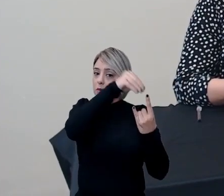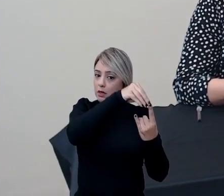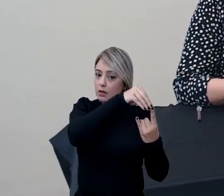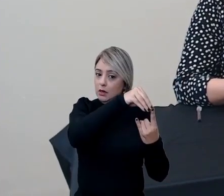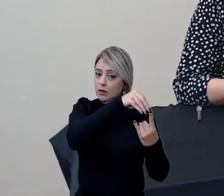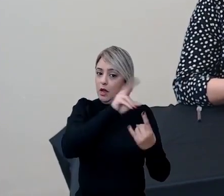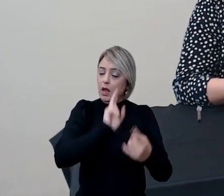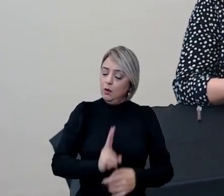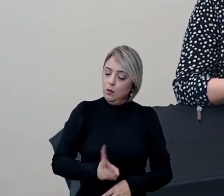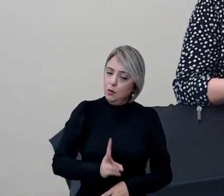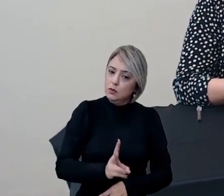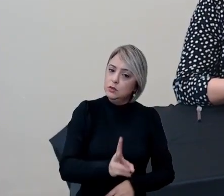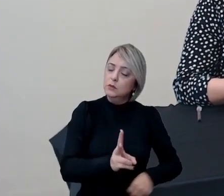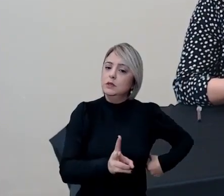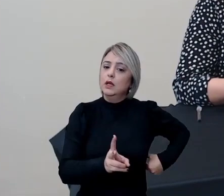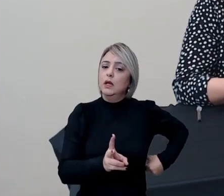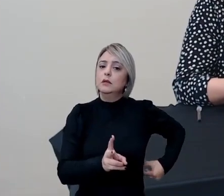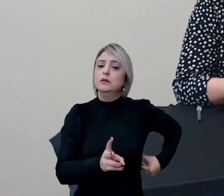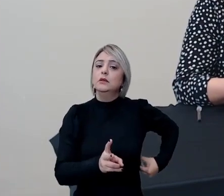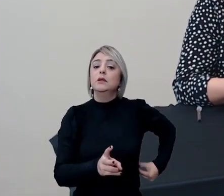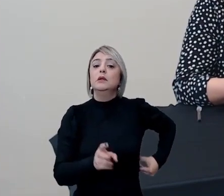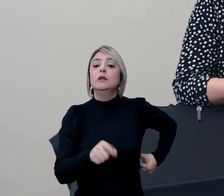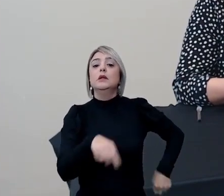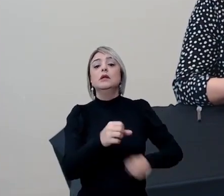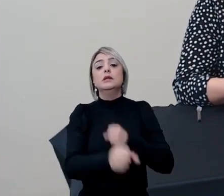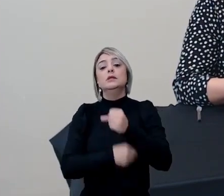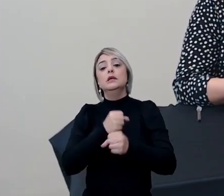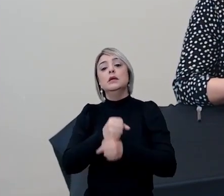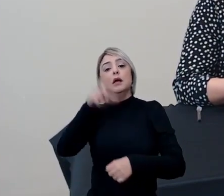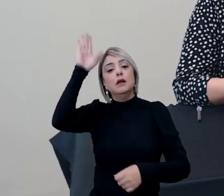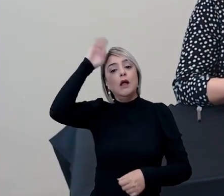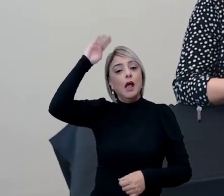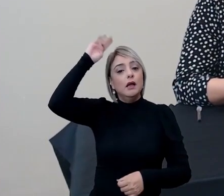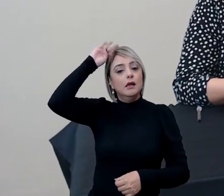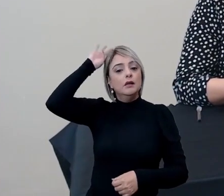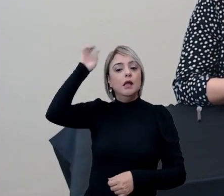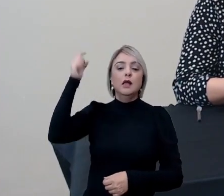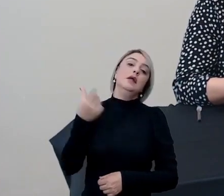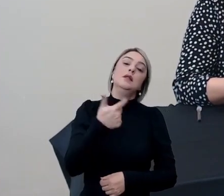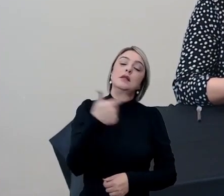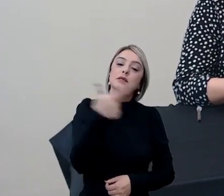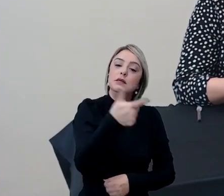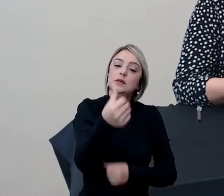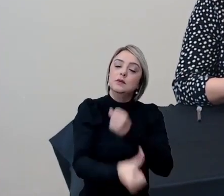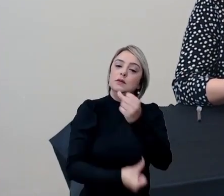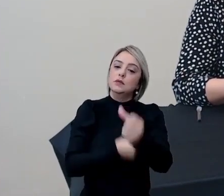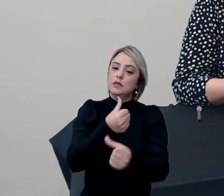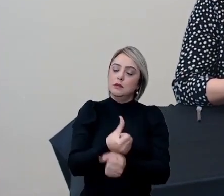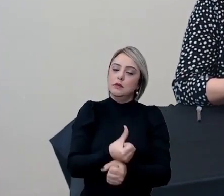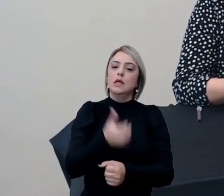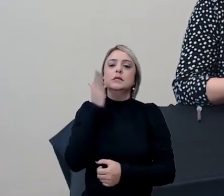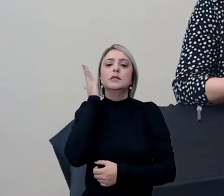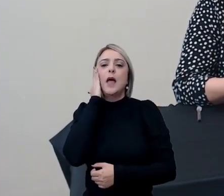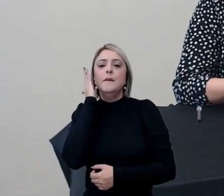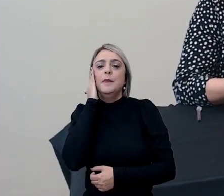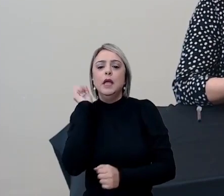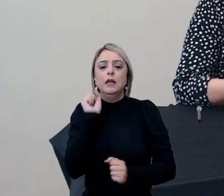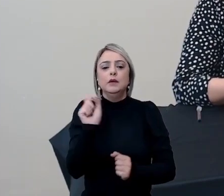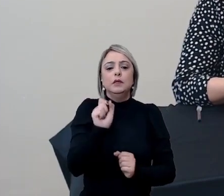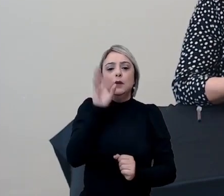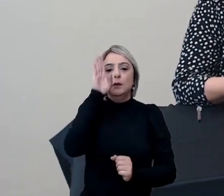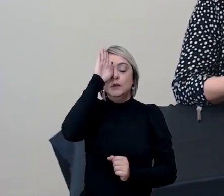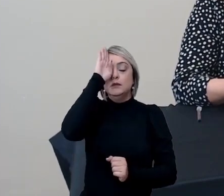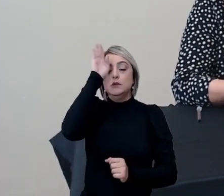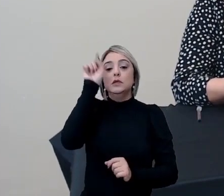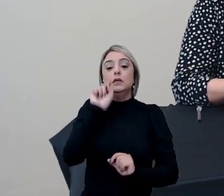à continuidade desse ano acadêmico, desse segundo semestre, considerando, a partir de um